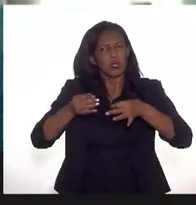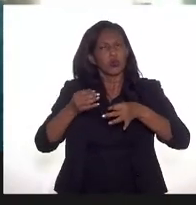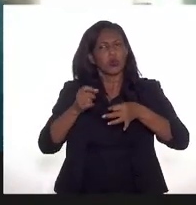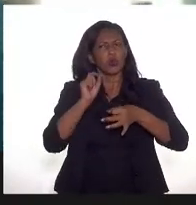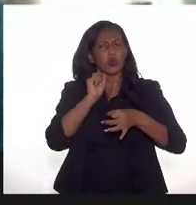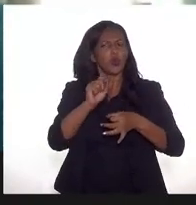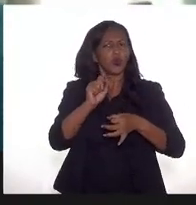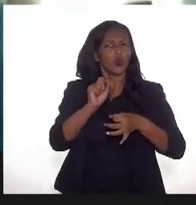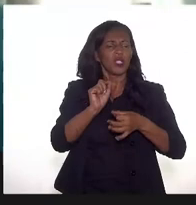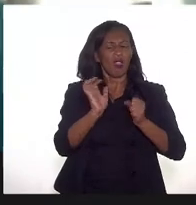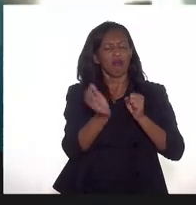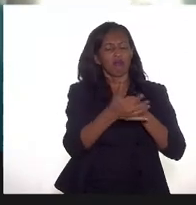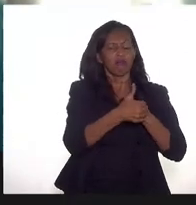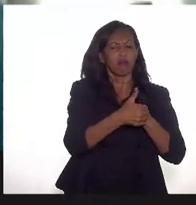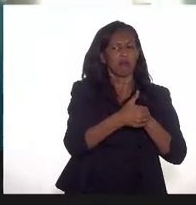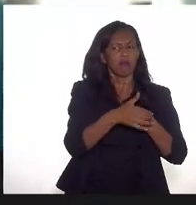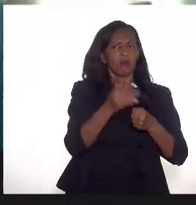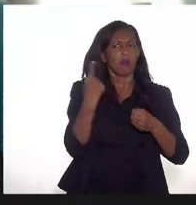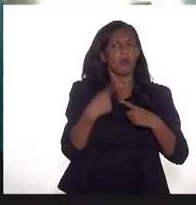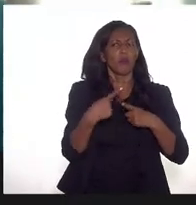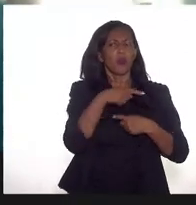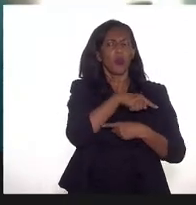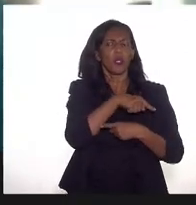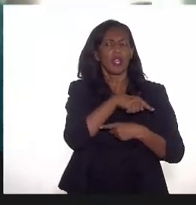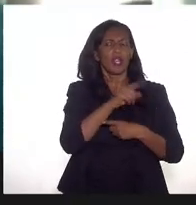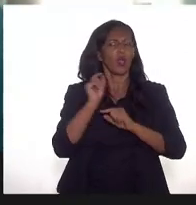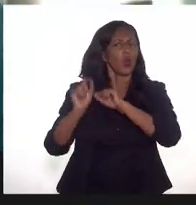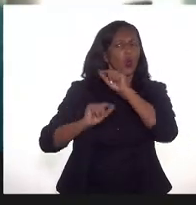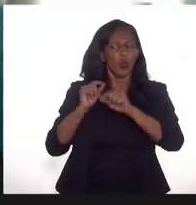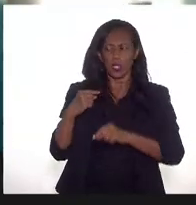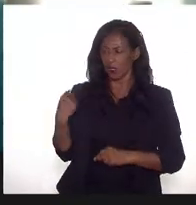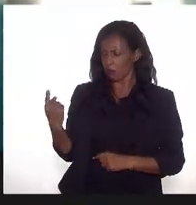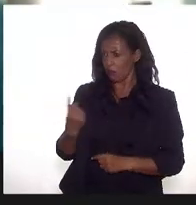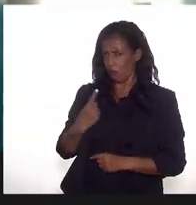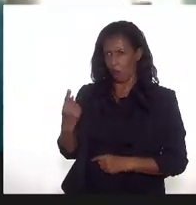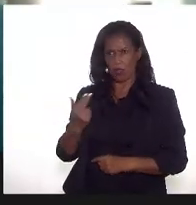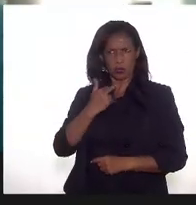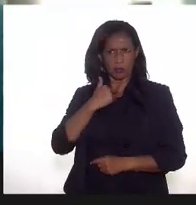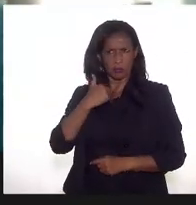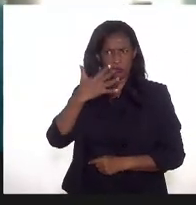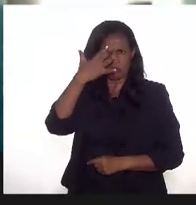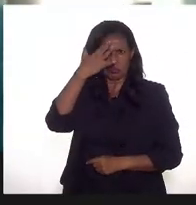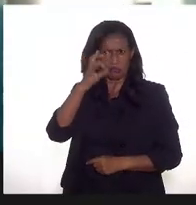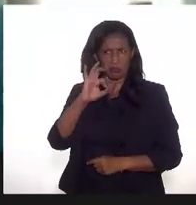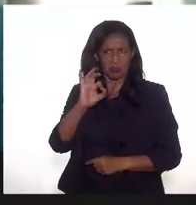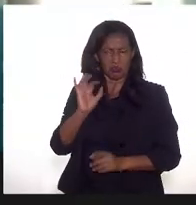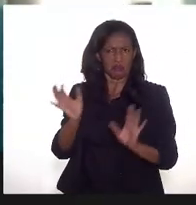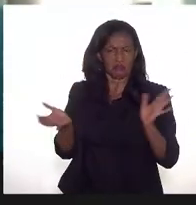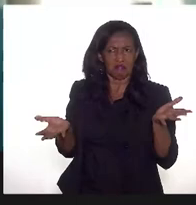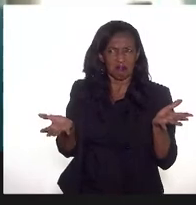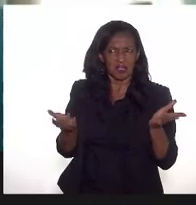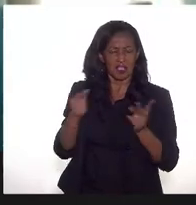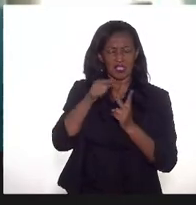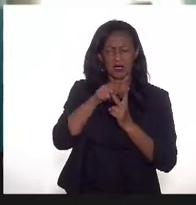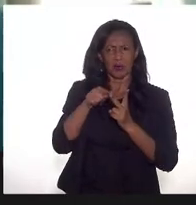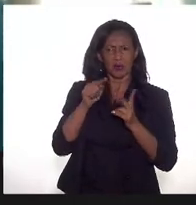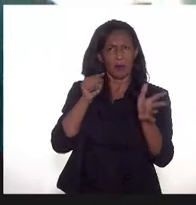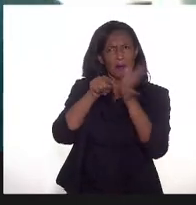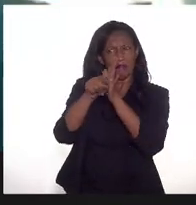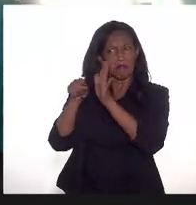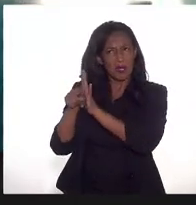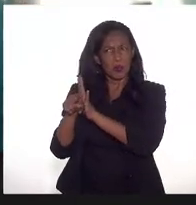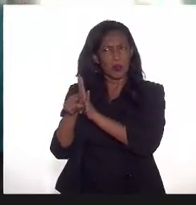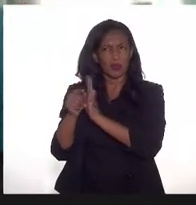público? Quais são os critérios? O que nós não podemos saber? São as duas perguntas que a priori eu teria nessa